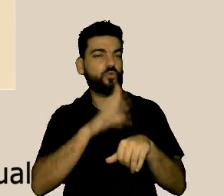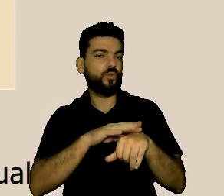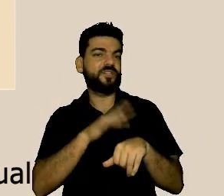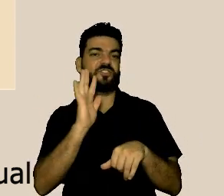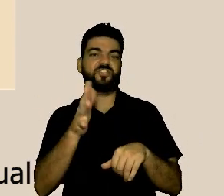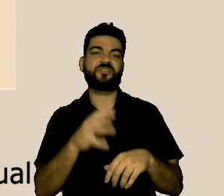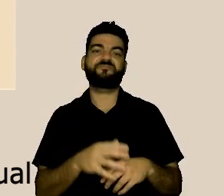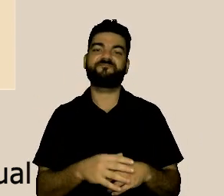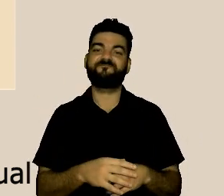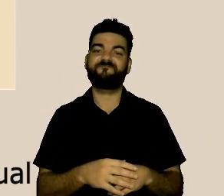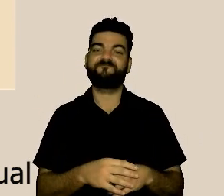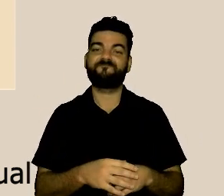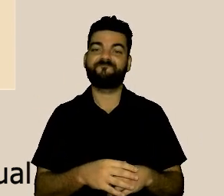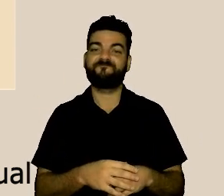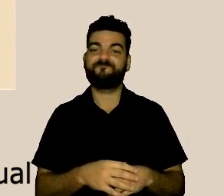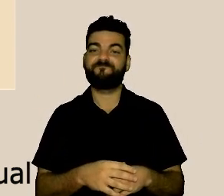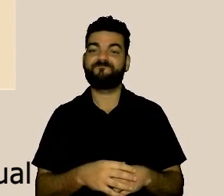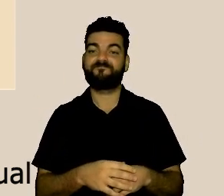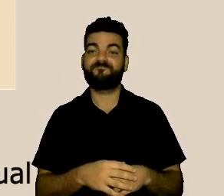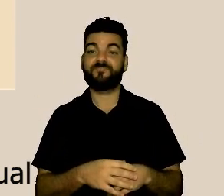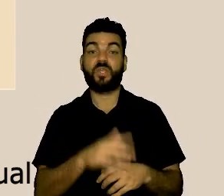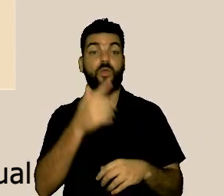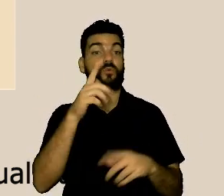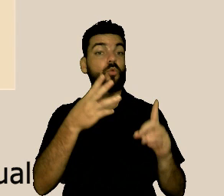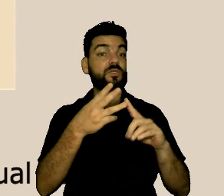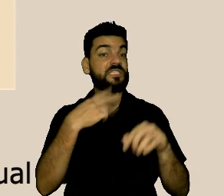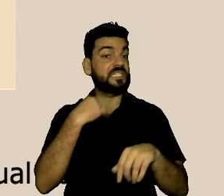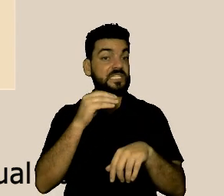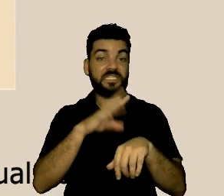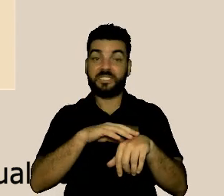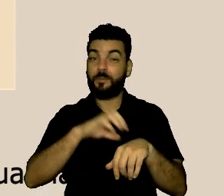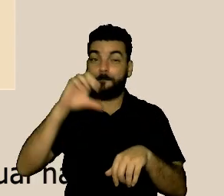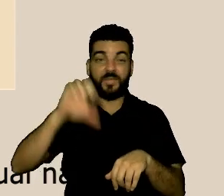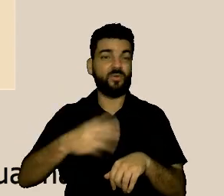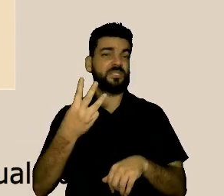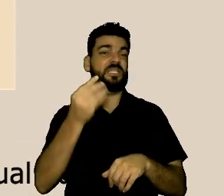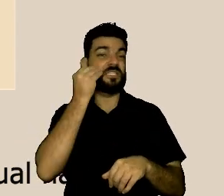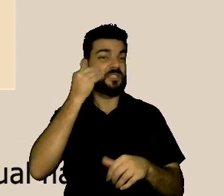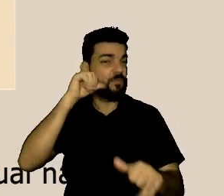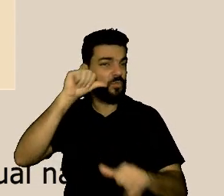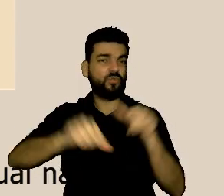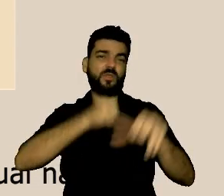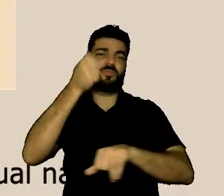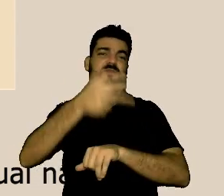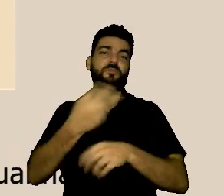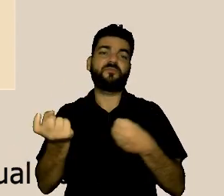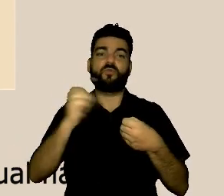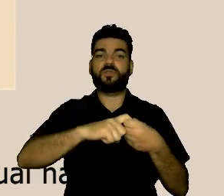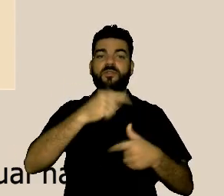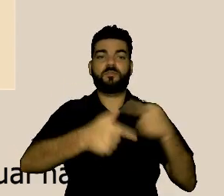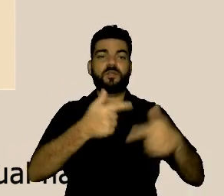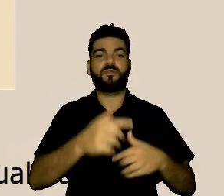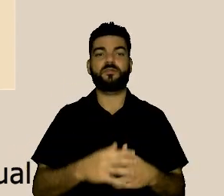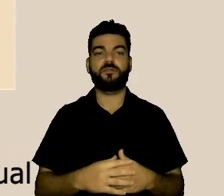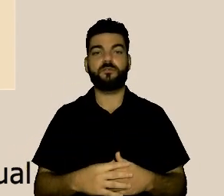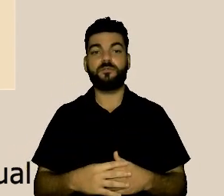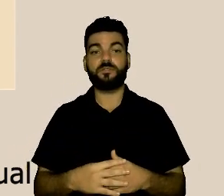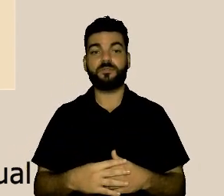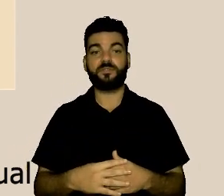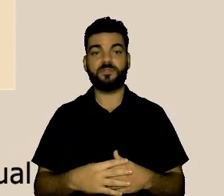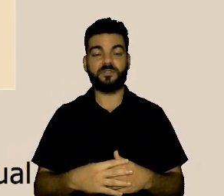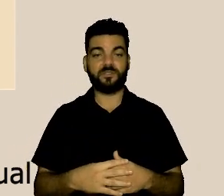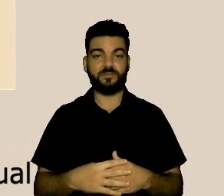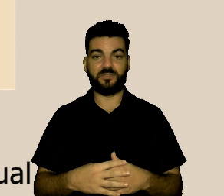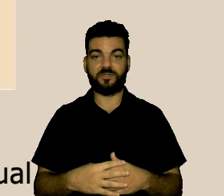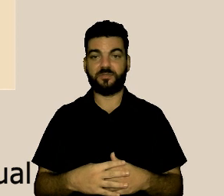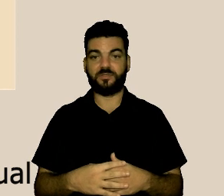estava na prevenção terciária tentando uma reversão para que volte para o trabalho então o nosso